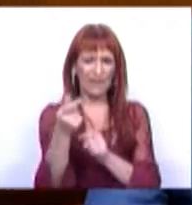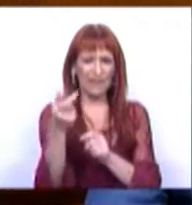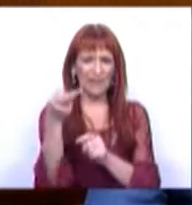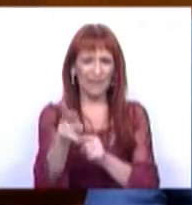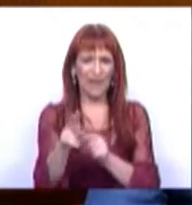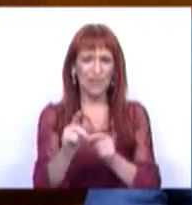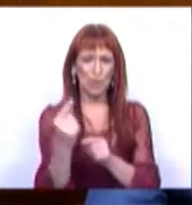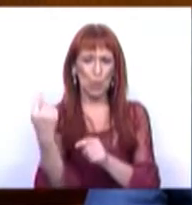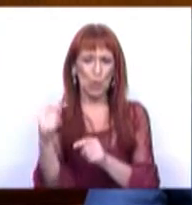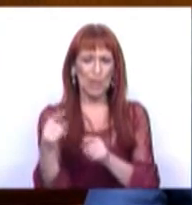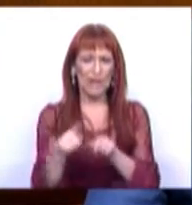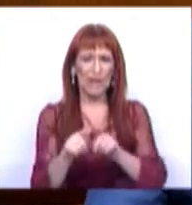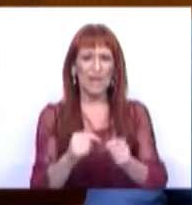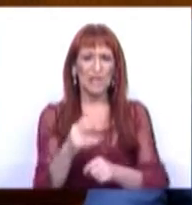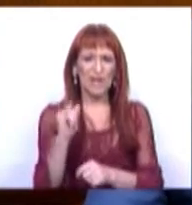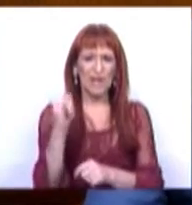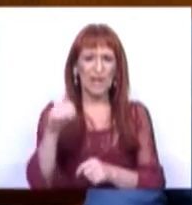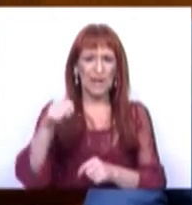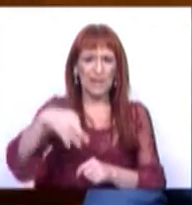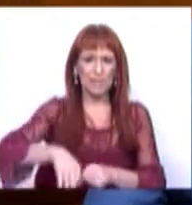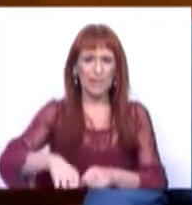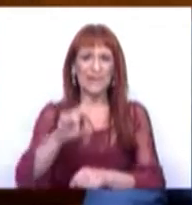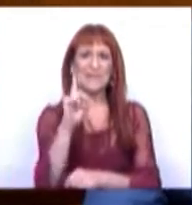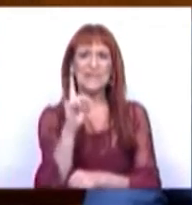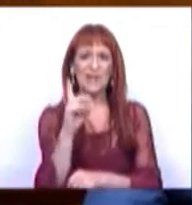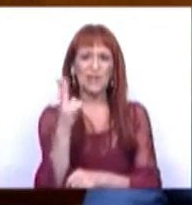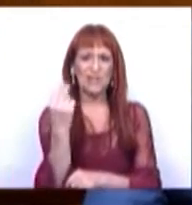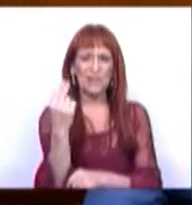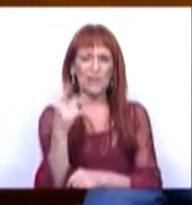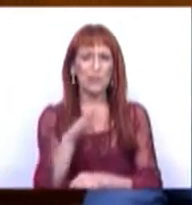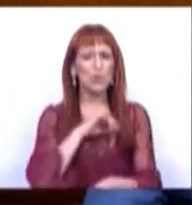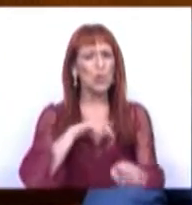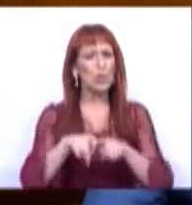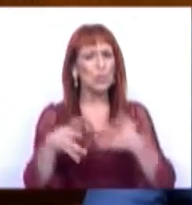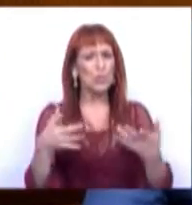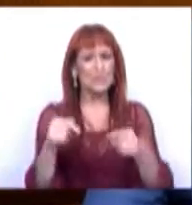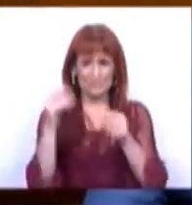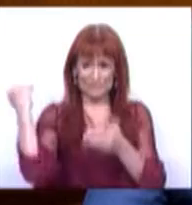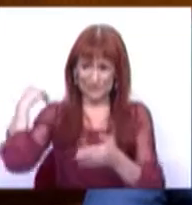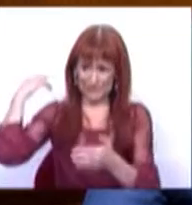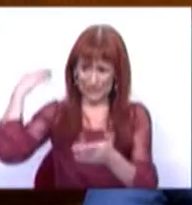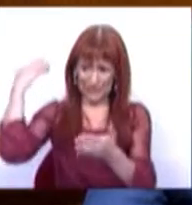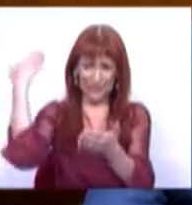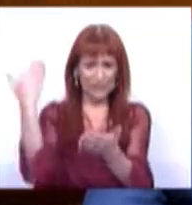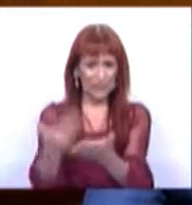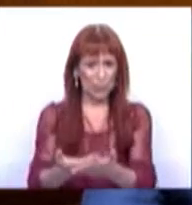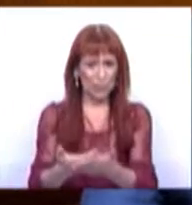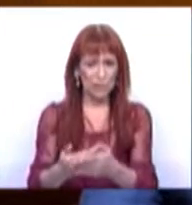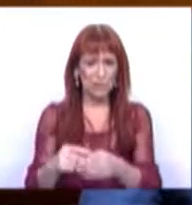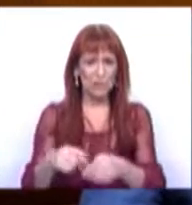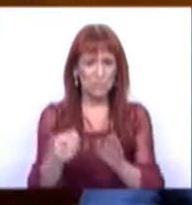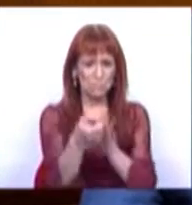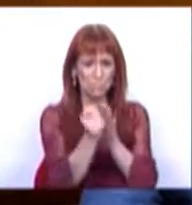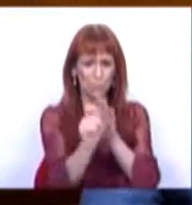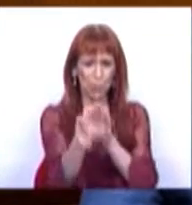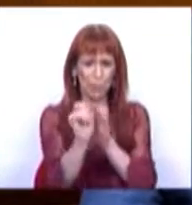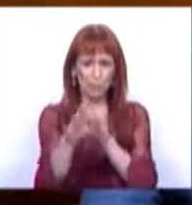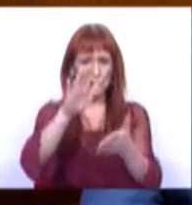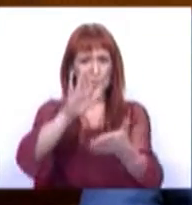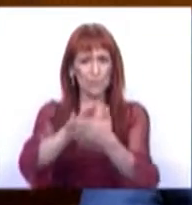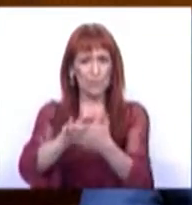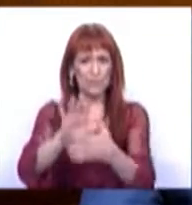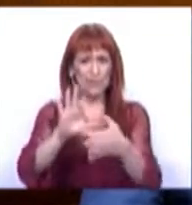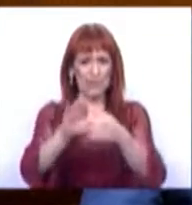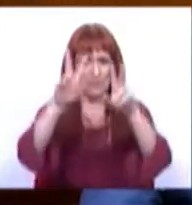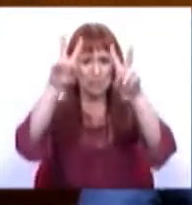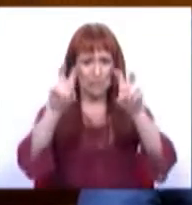taxas unitárias de ISP em 6 cêntimos. Sr. Deputado, daí para cá, as portarias que publicámos